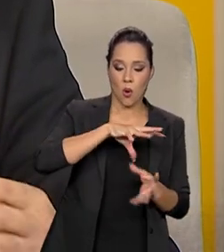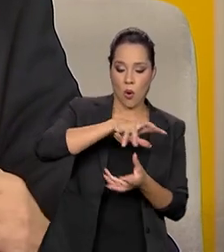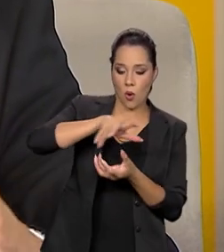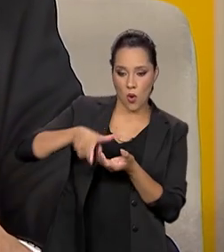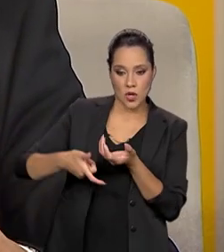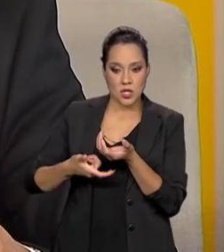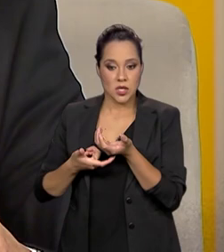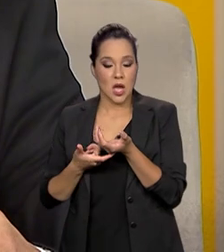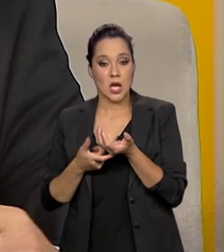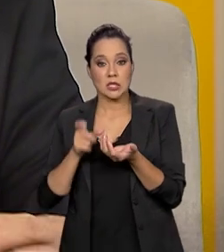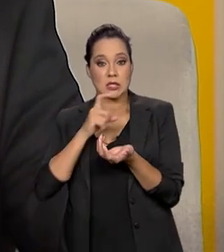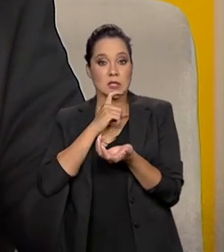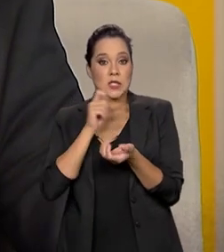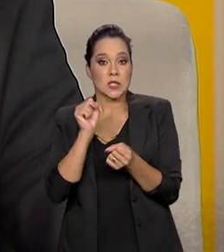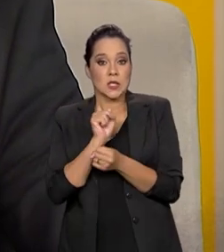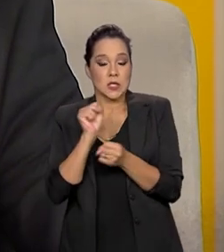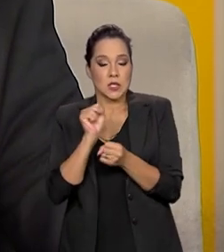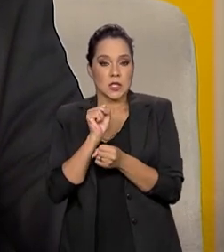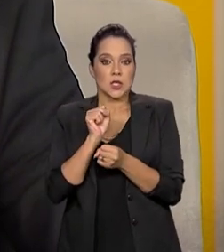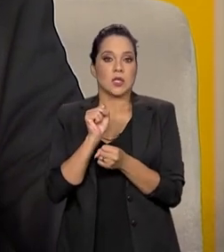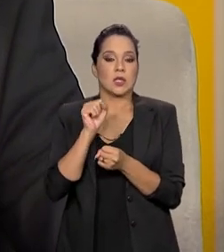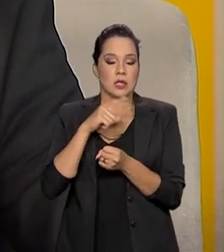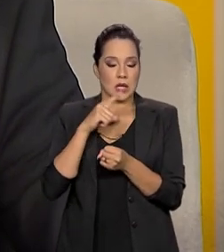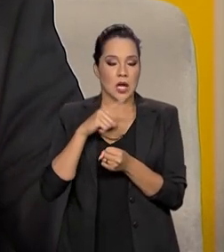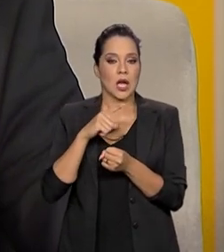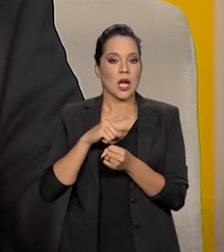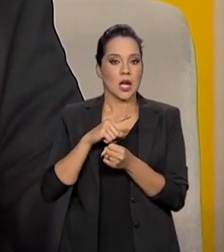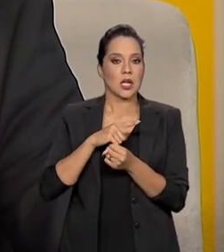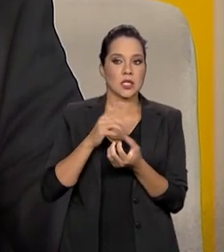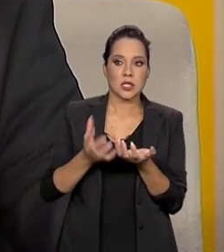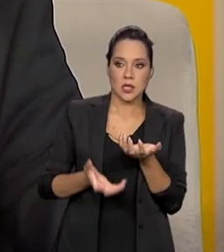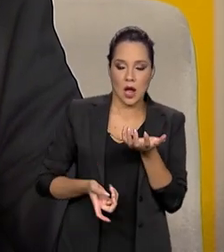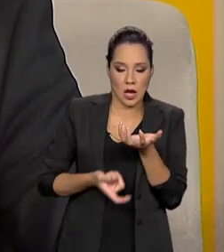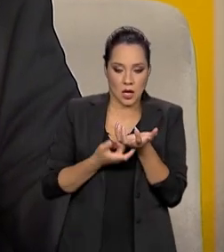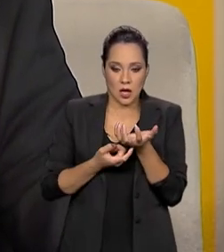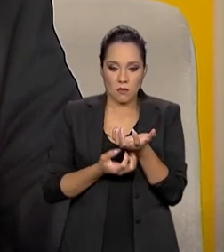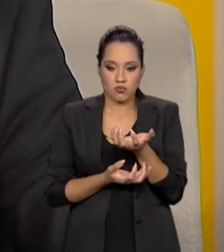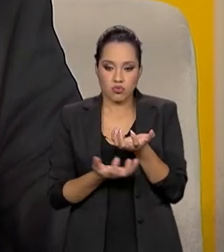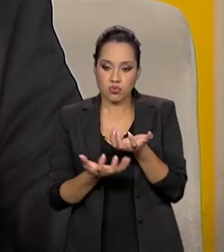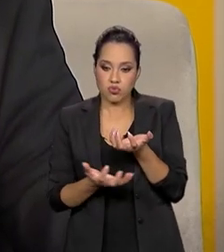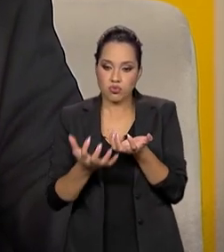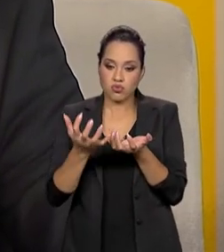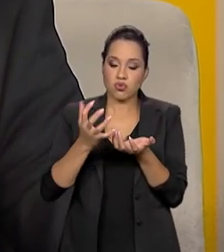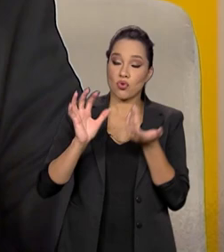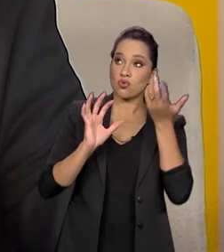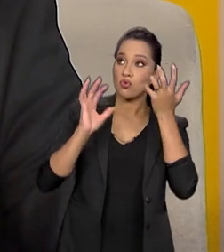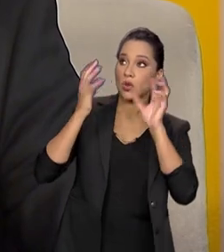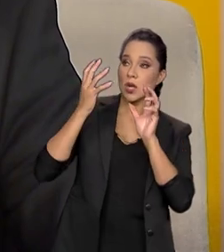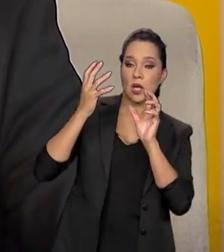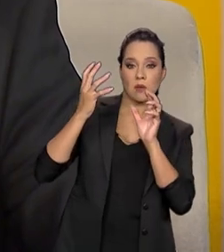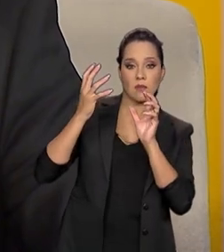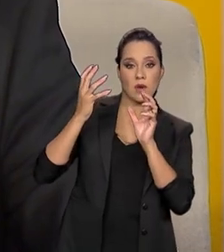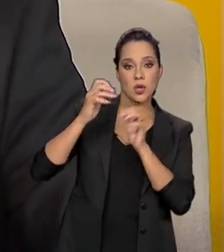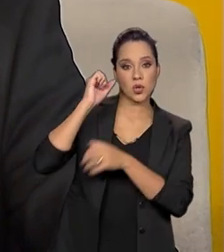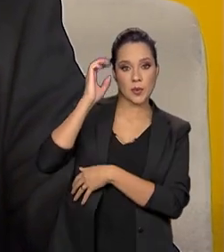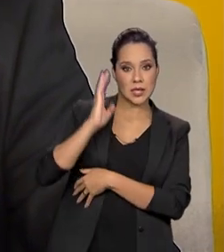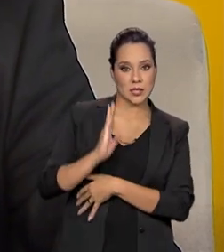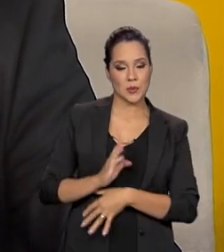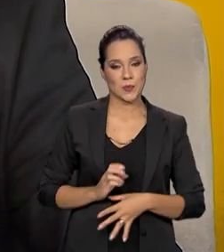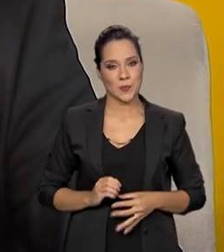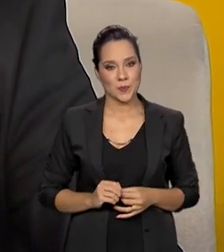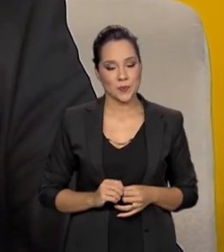o continente gelado, ele tem interferência direta na meteorologia, no clima do Brasil.